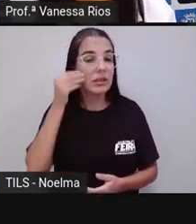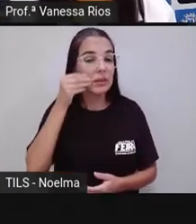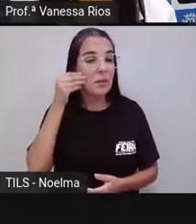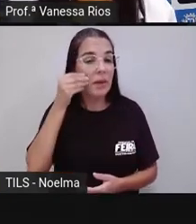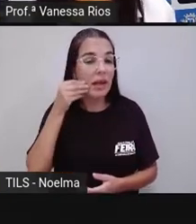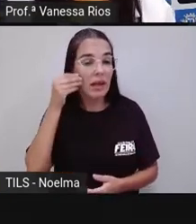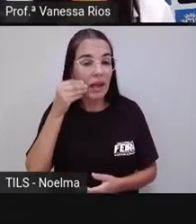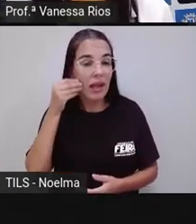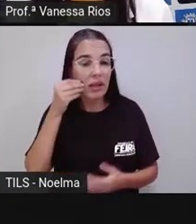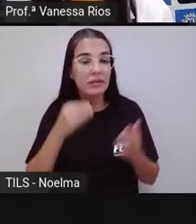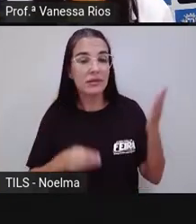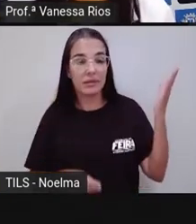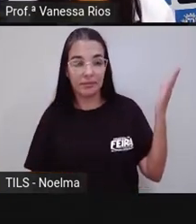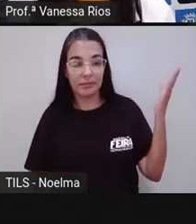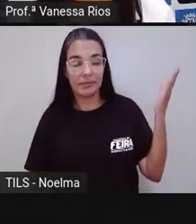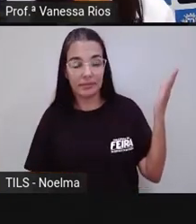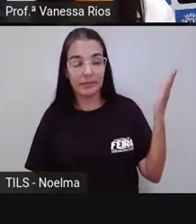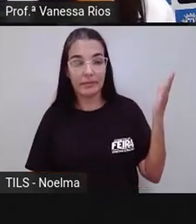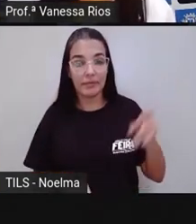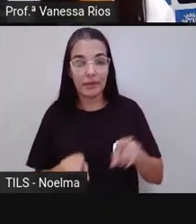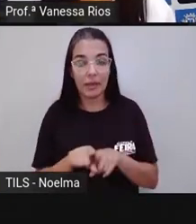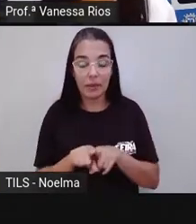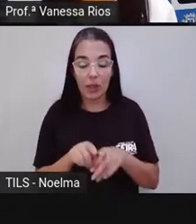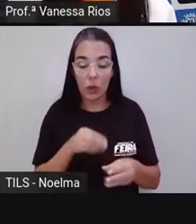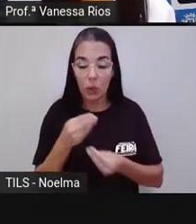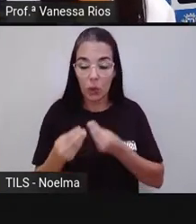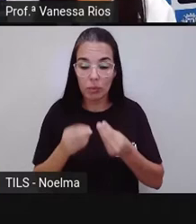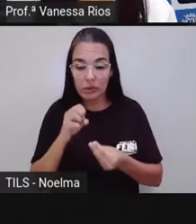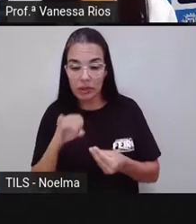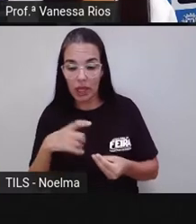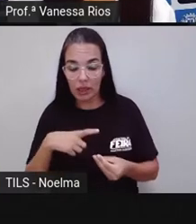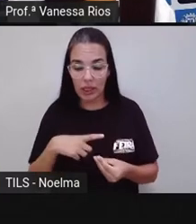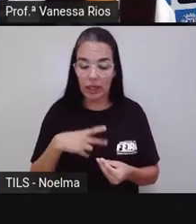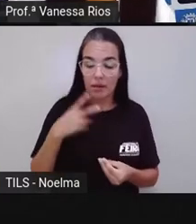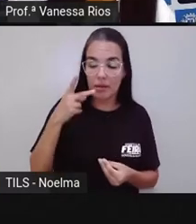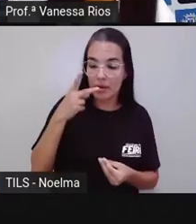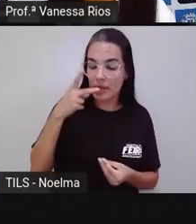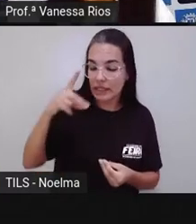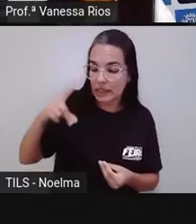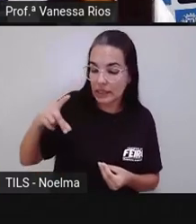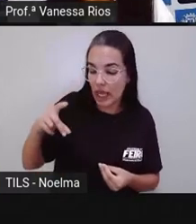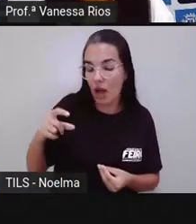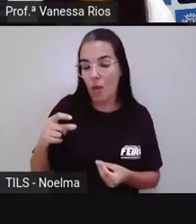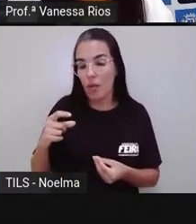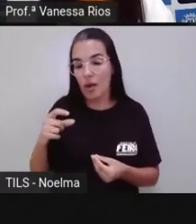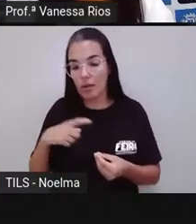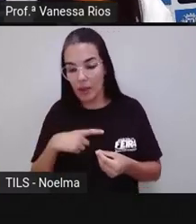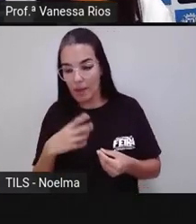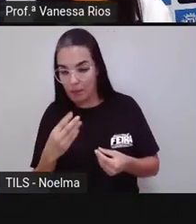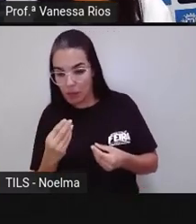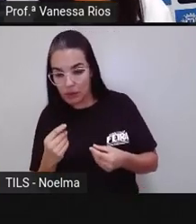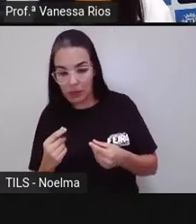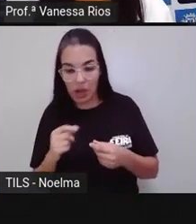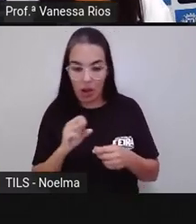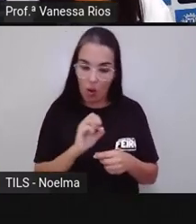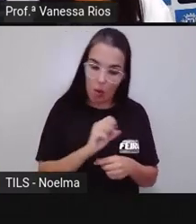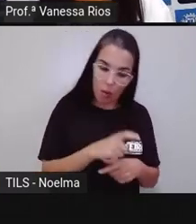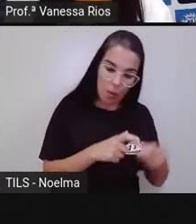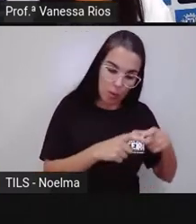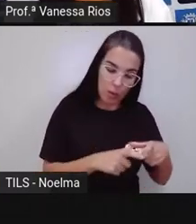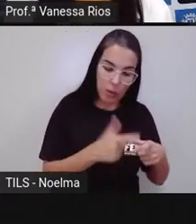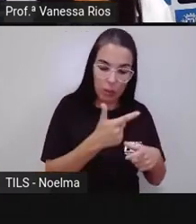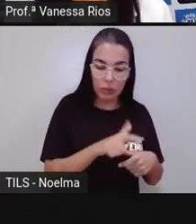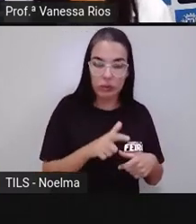de sal, nós percebermos como isso acontece lá no mar morto. Então a proteína é uma